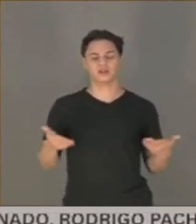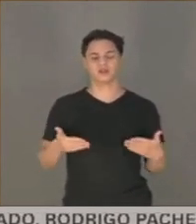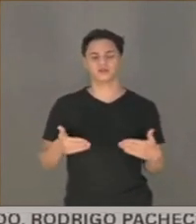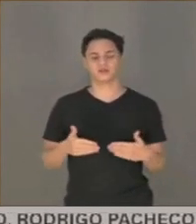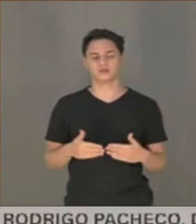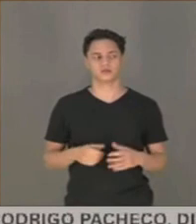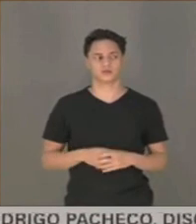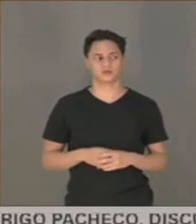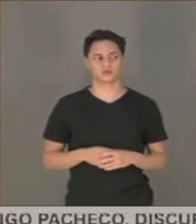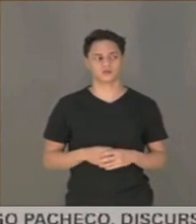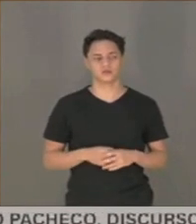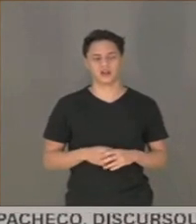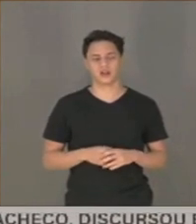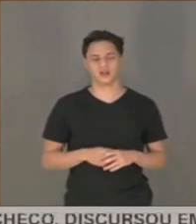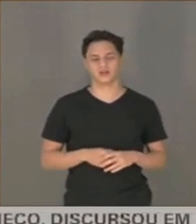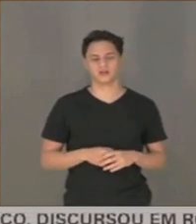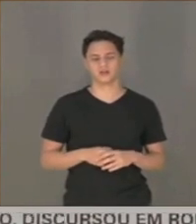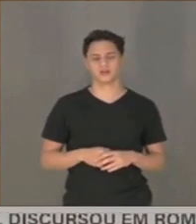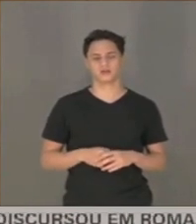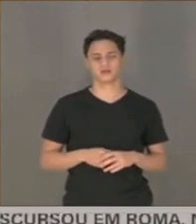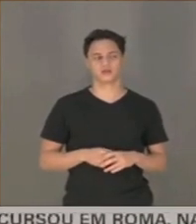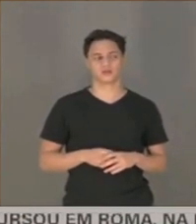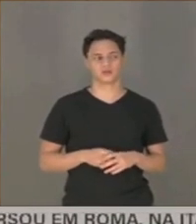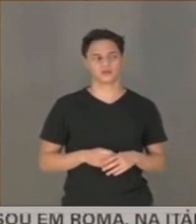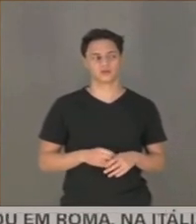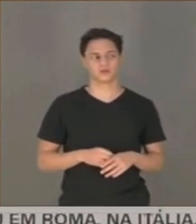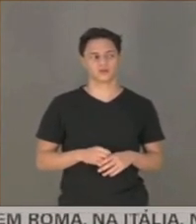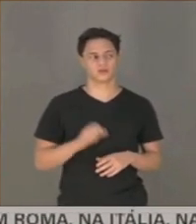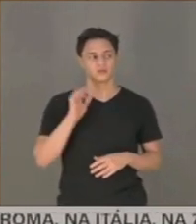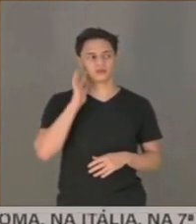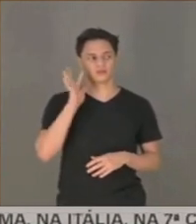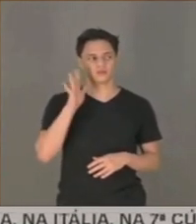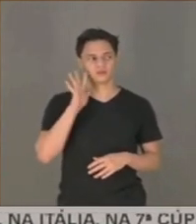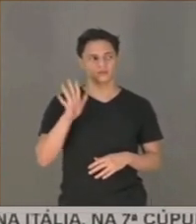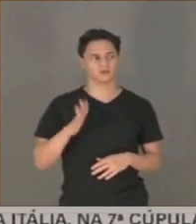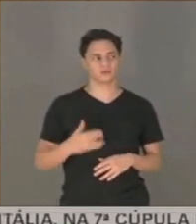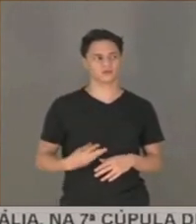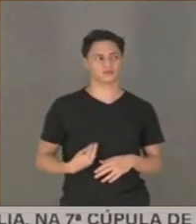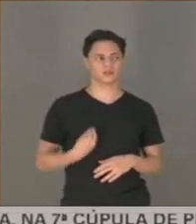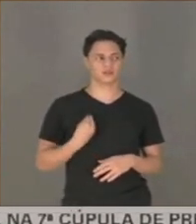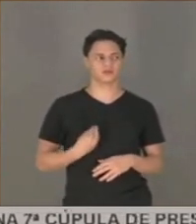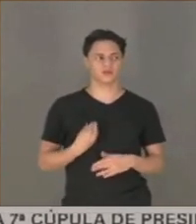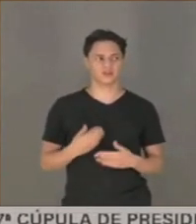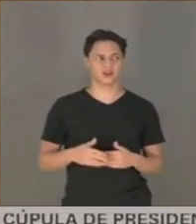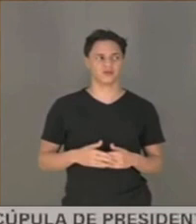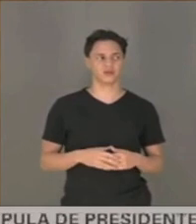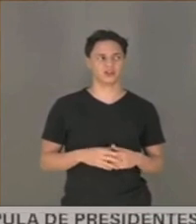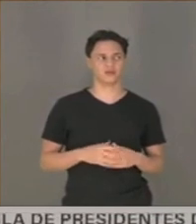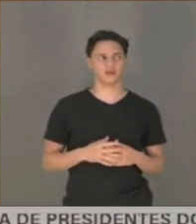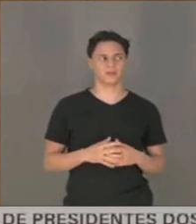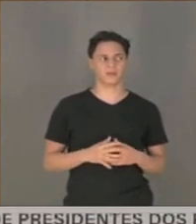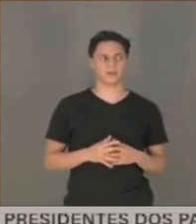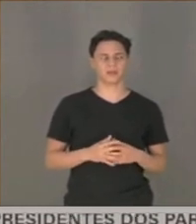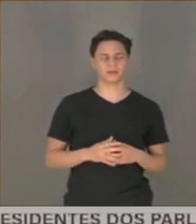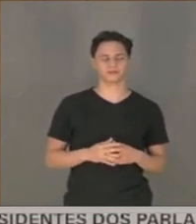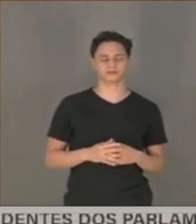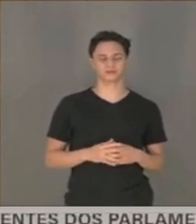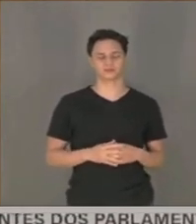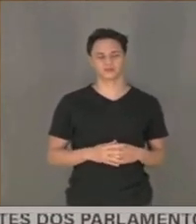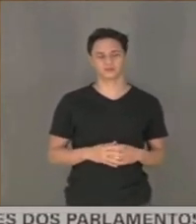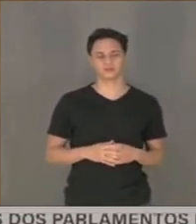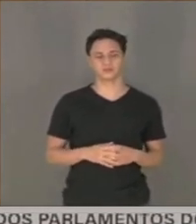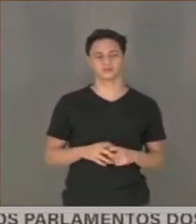fato que eu jamais pudesse imaginar que eu iria presenciar. Um hospital chegar ao ponto de